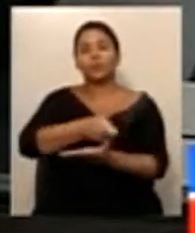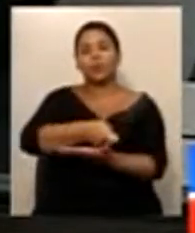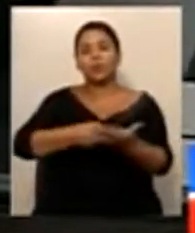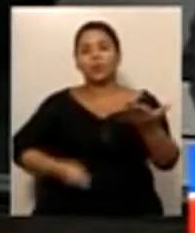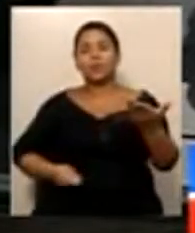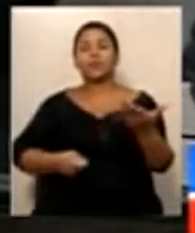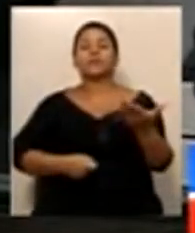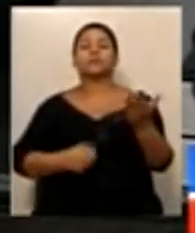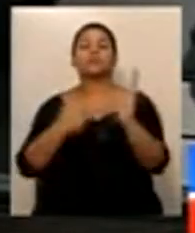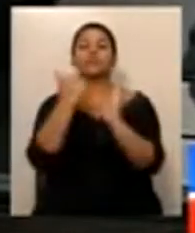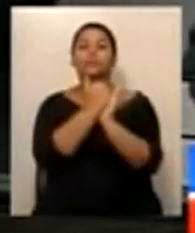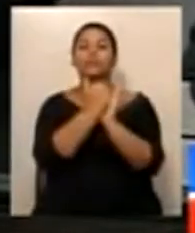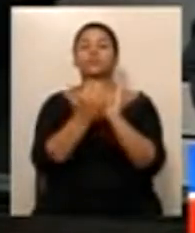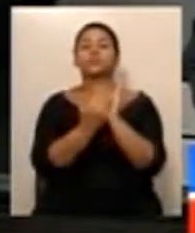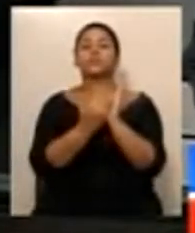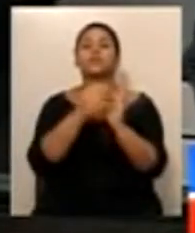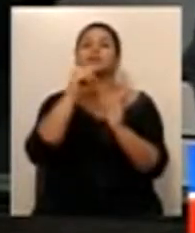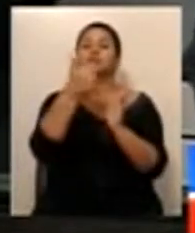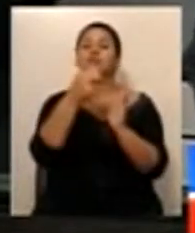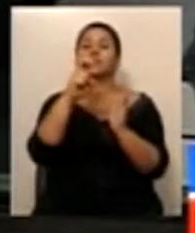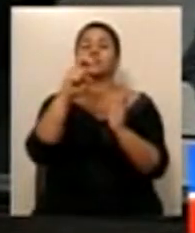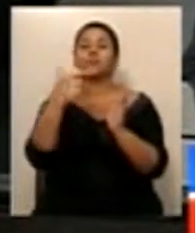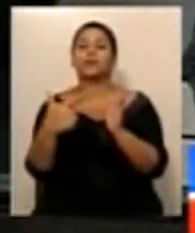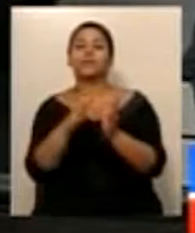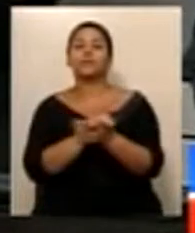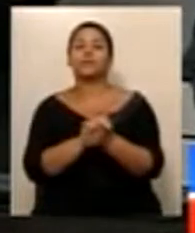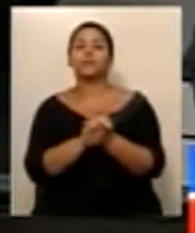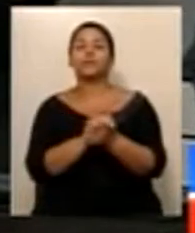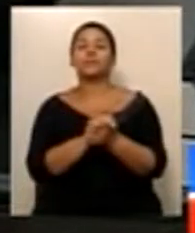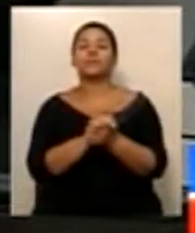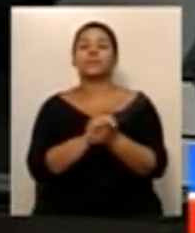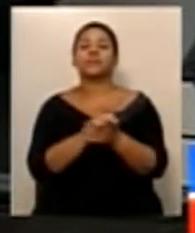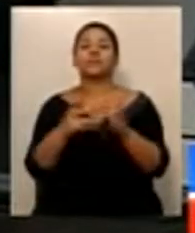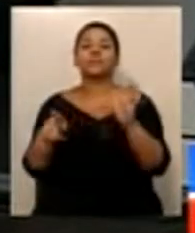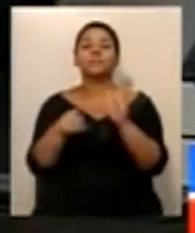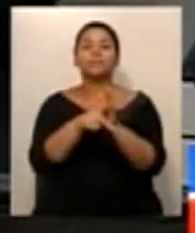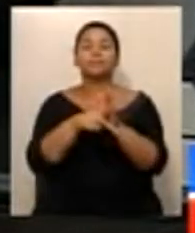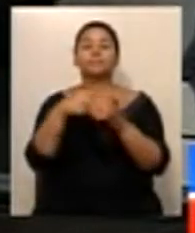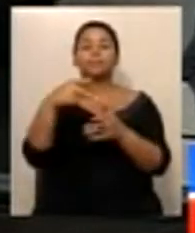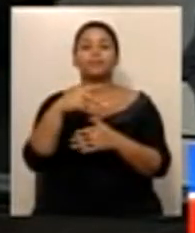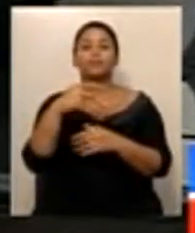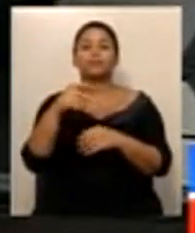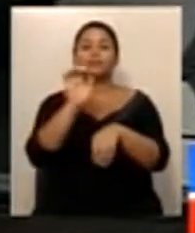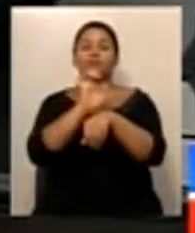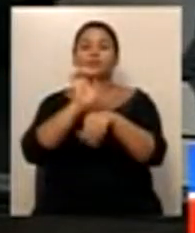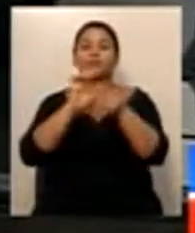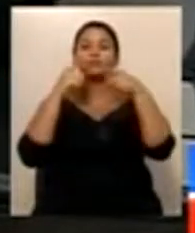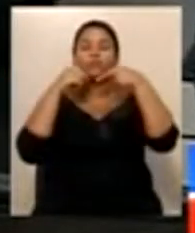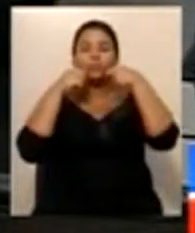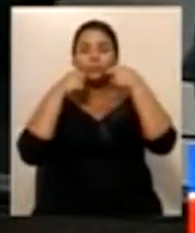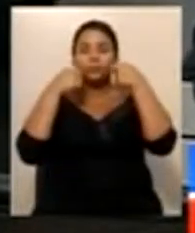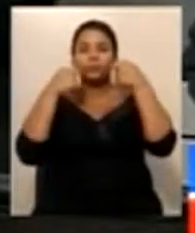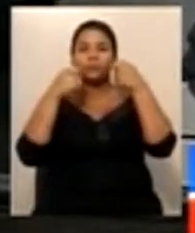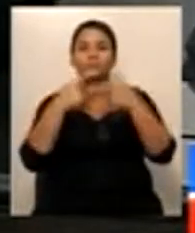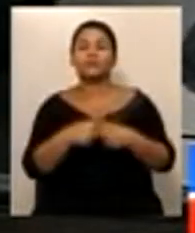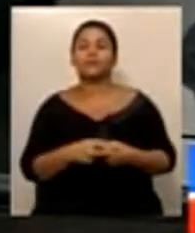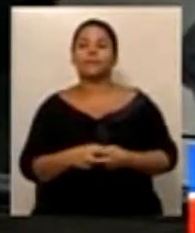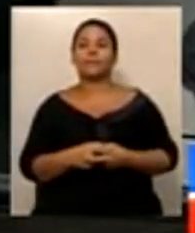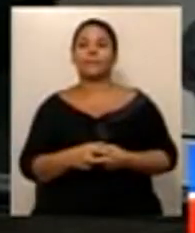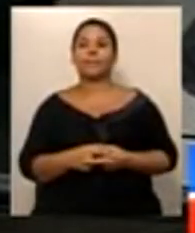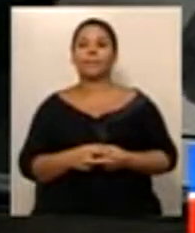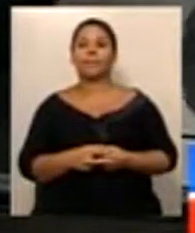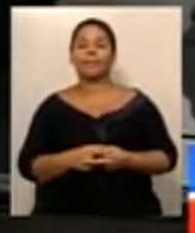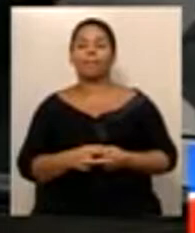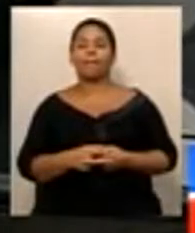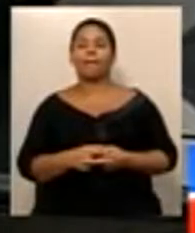152 da Constituição do Estado de Alagoas, e a comissão é pela sua rejeição, seu